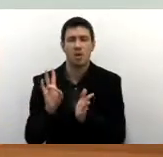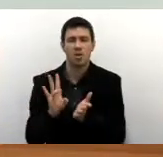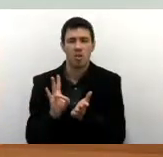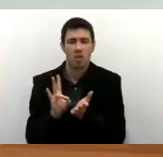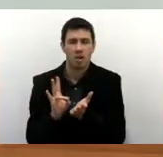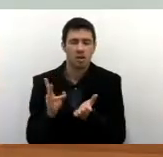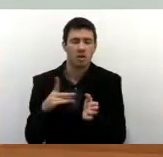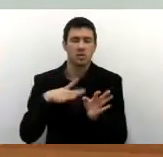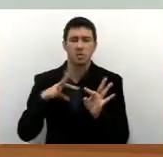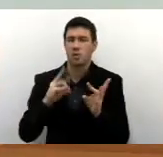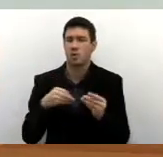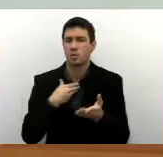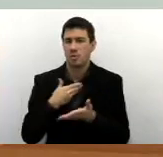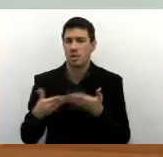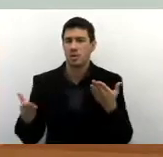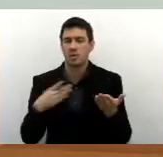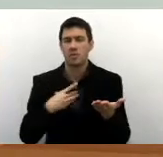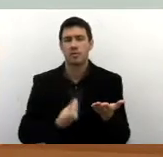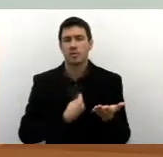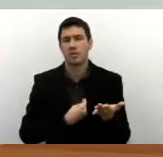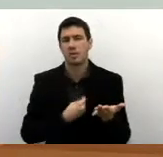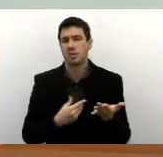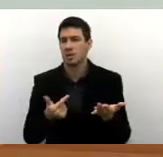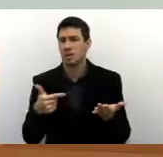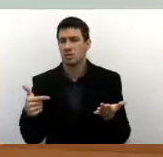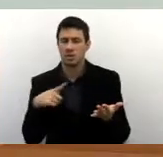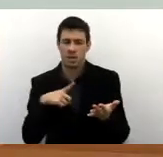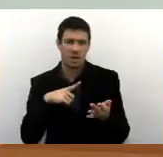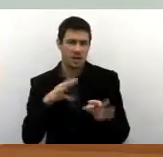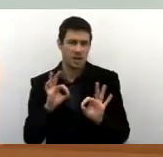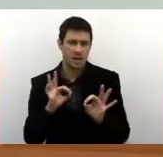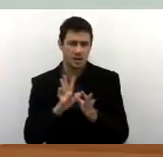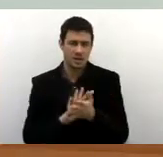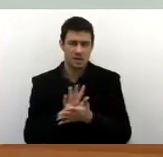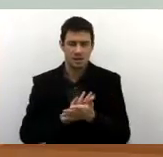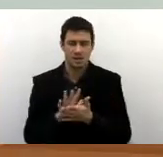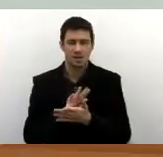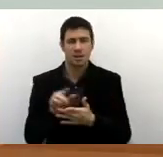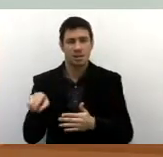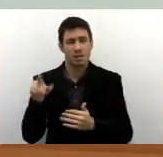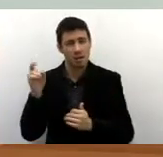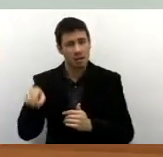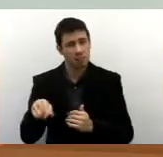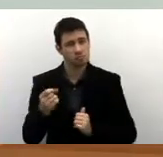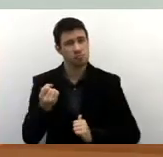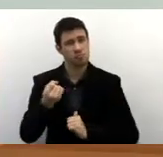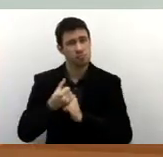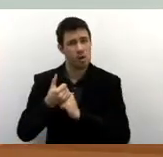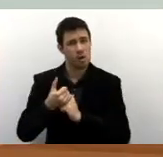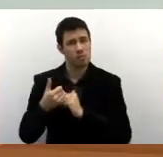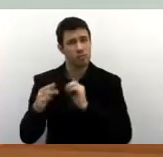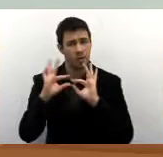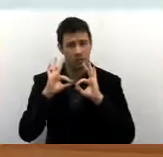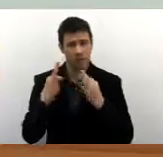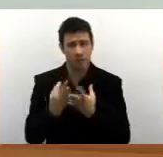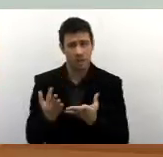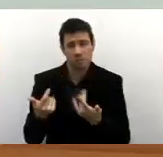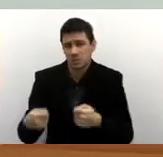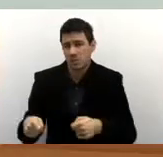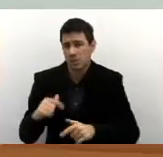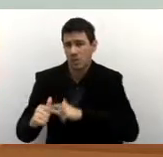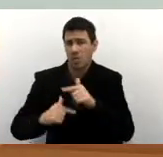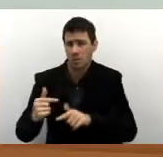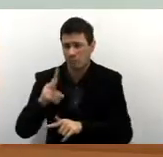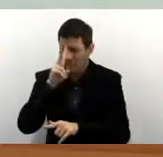perdido na vida, sem suporte nenhuma de família. Como é uma região que existe muita comunidade, precisaria de ter um trabalho mais forte,